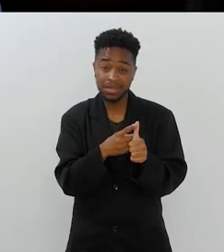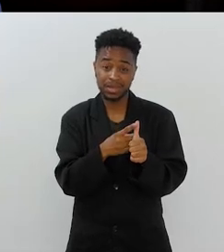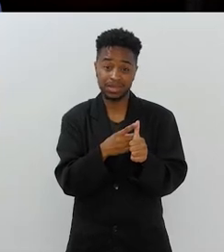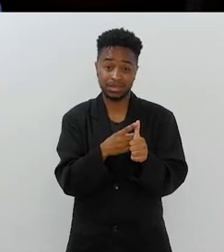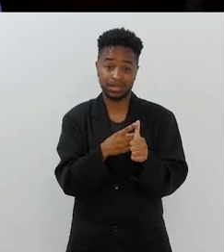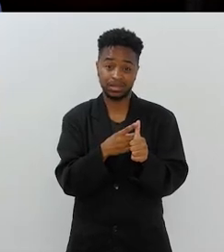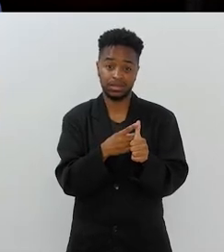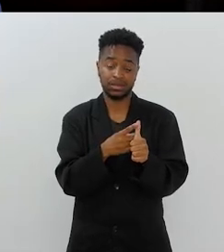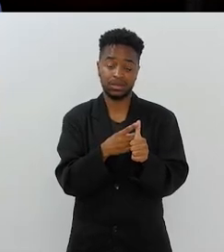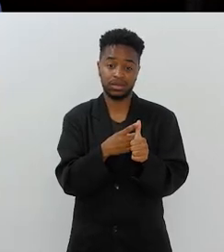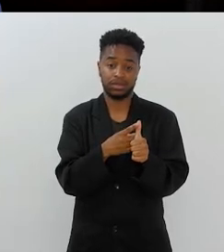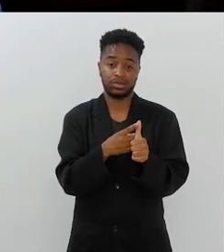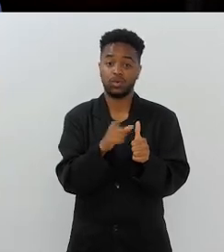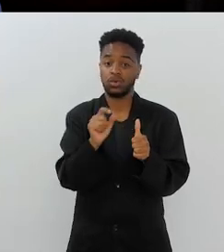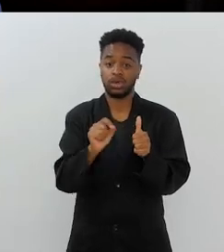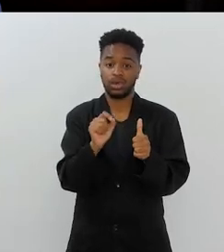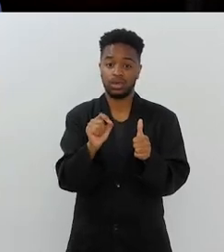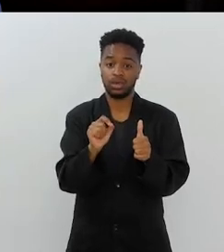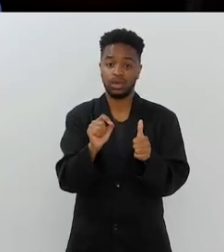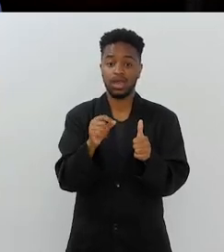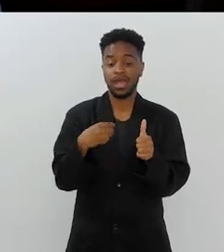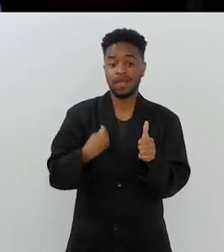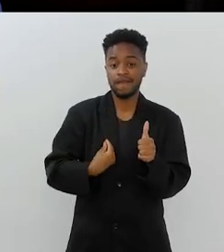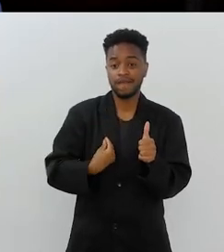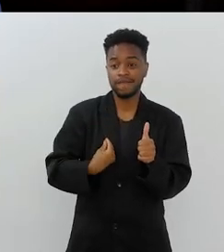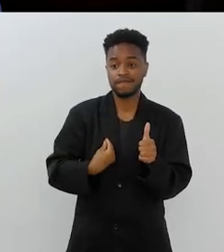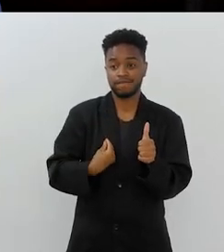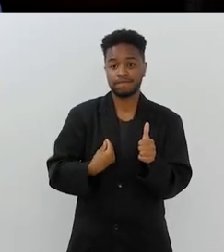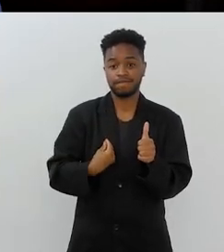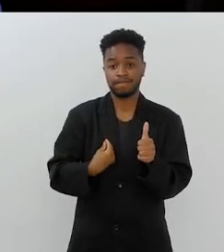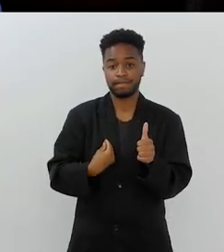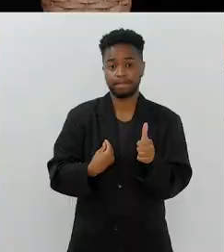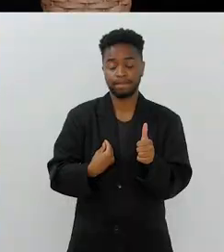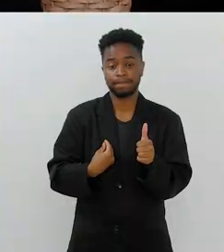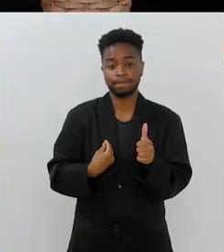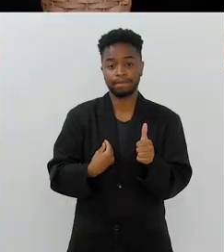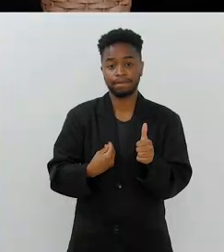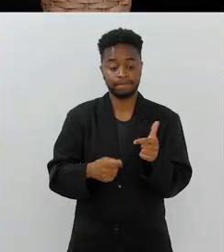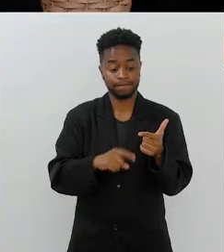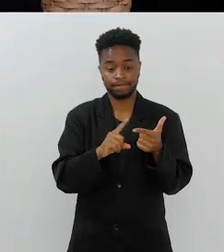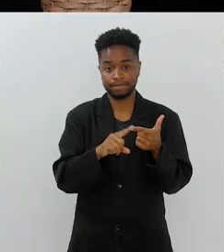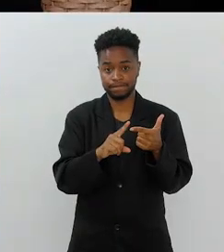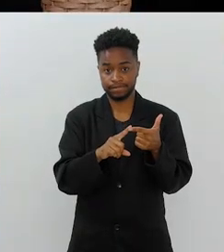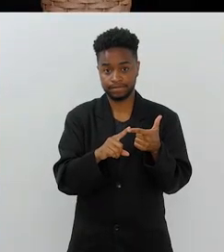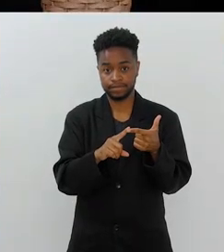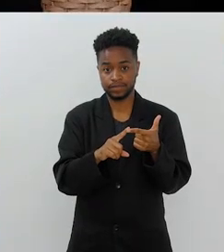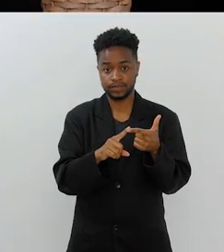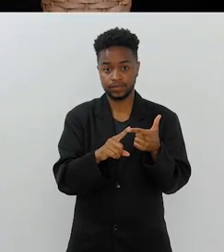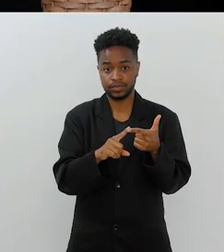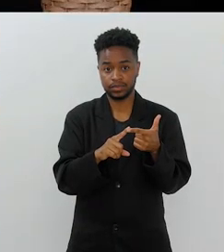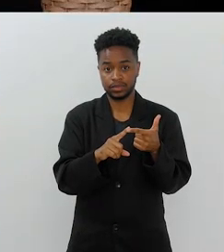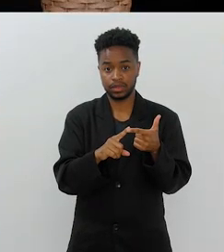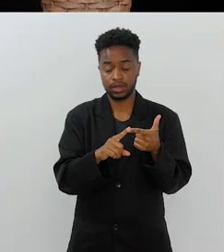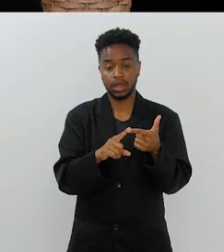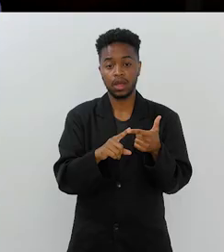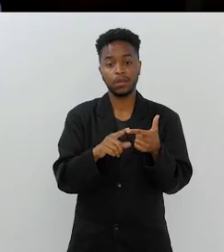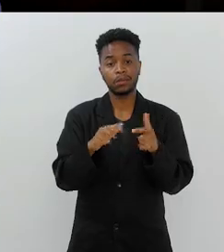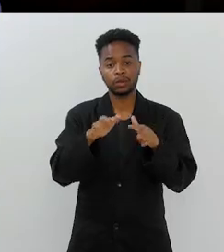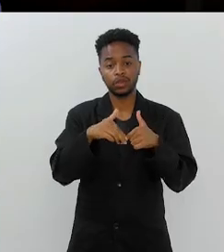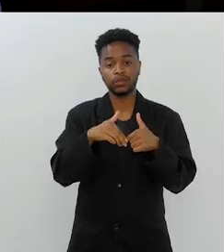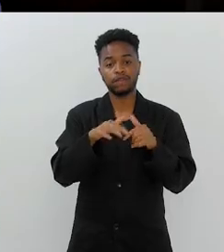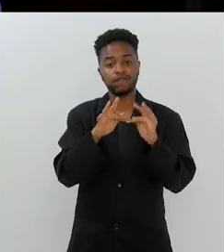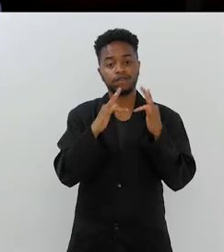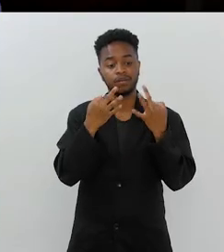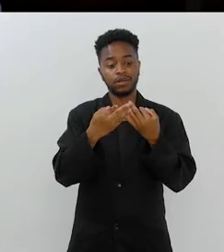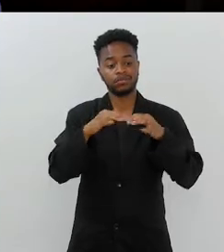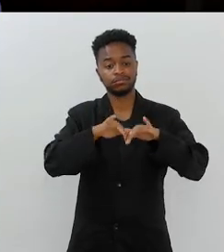motivo do homem para a rua ou a mulher é a questão do desentrenço. O segundo vem a questão da